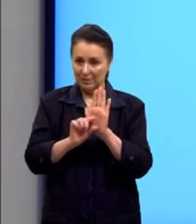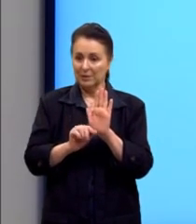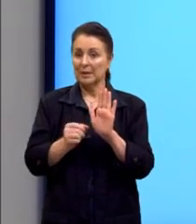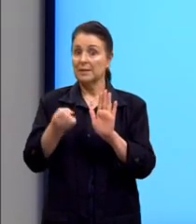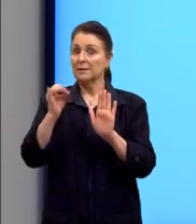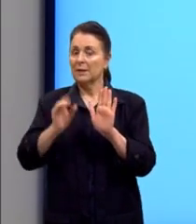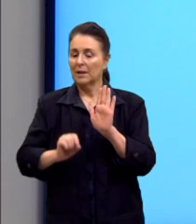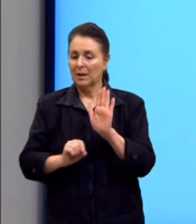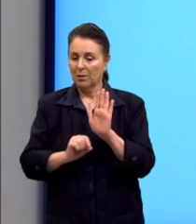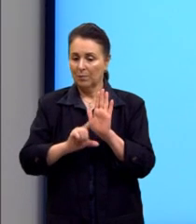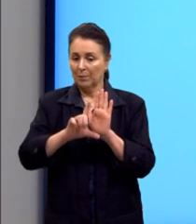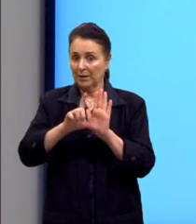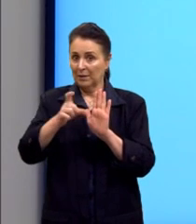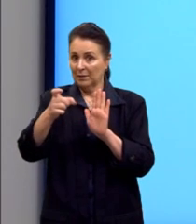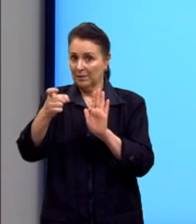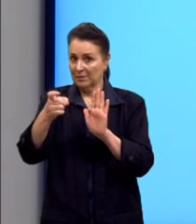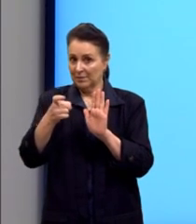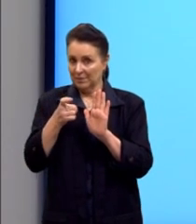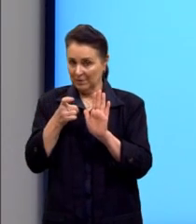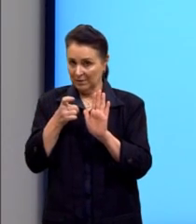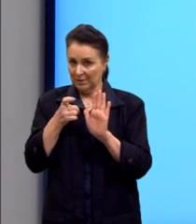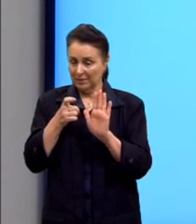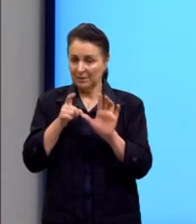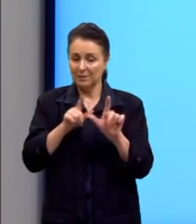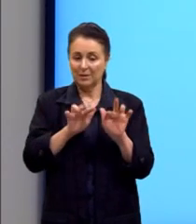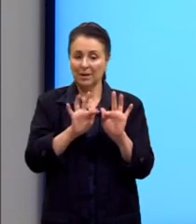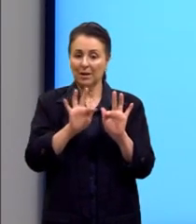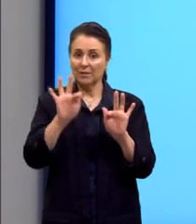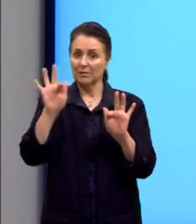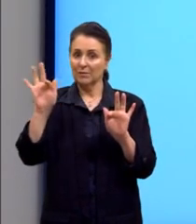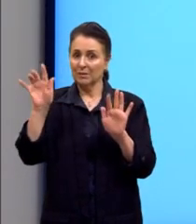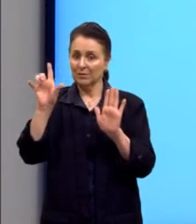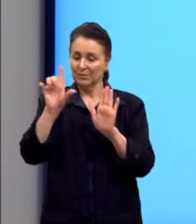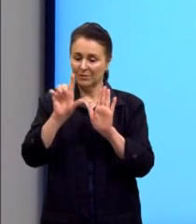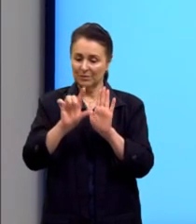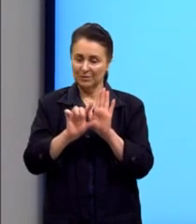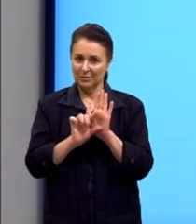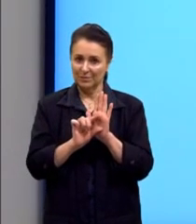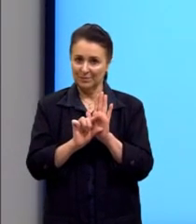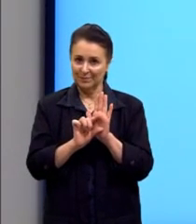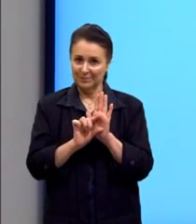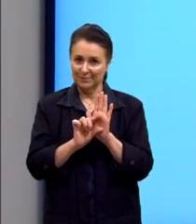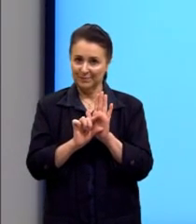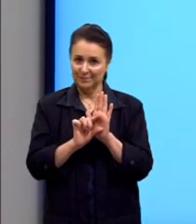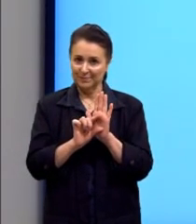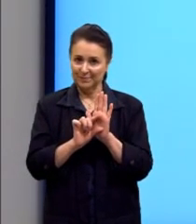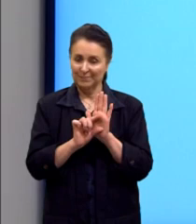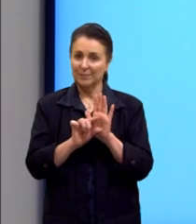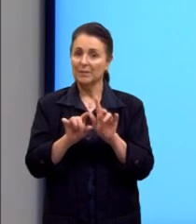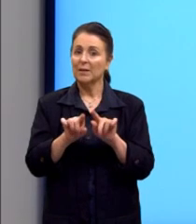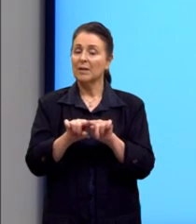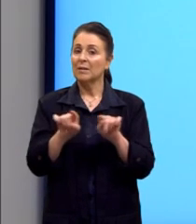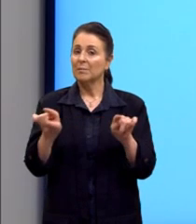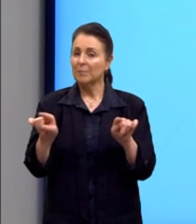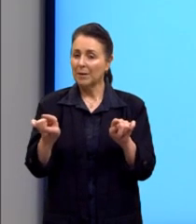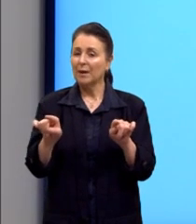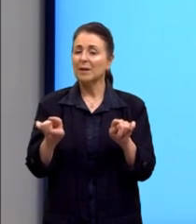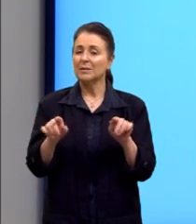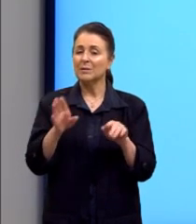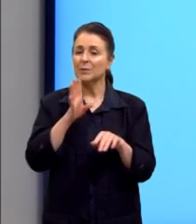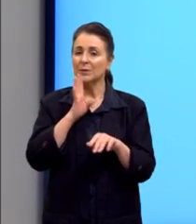valor de x, a função, ela vai diminuir, né, então vai decrescer. Mas nós vamos ver as